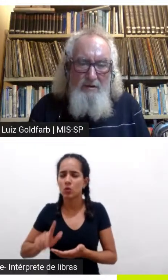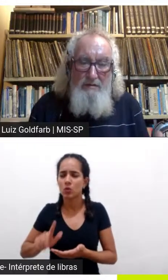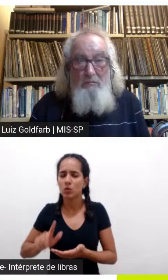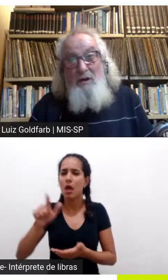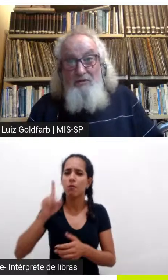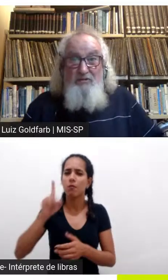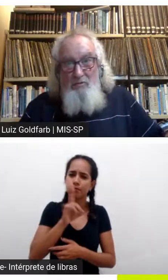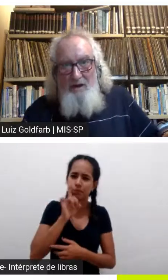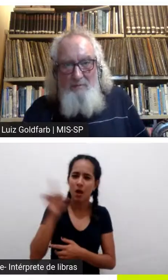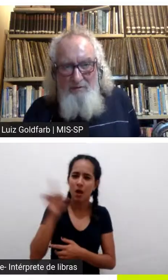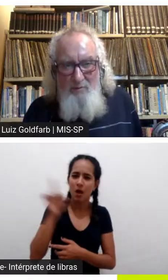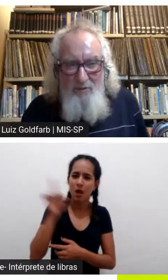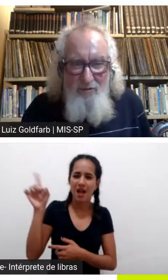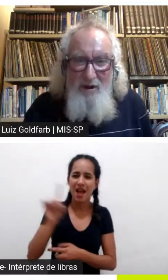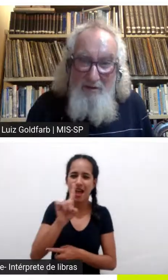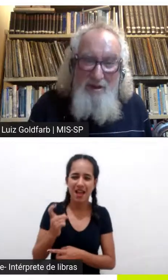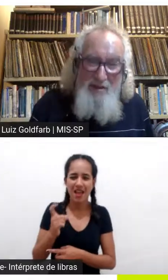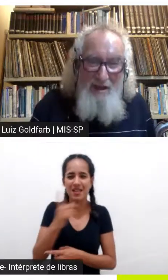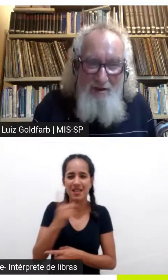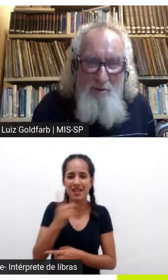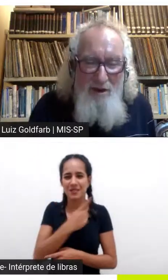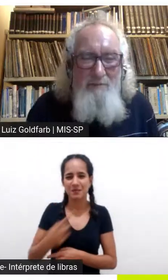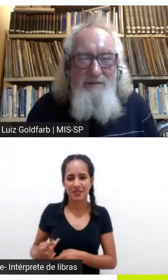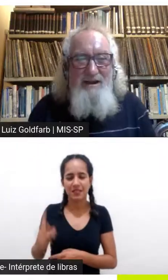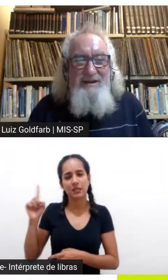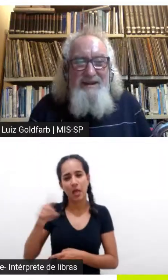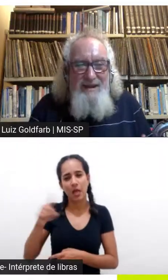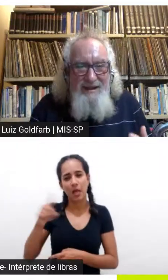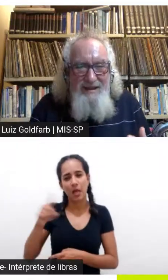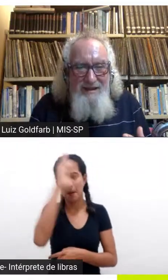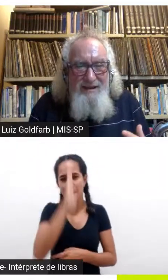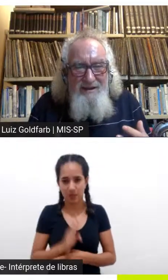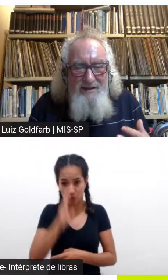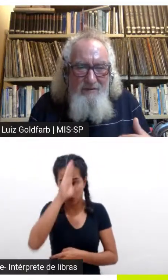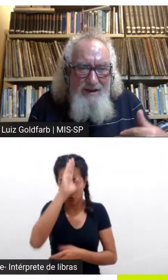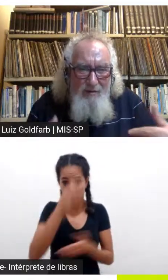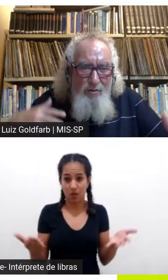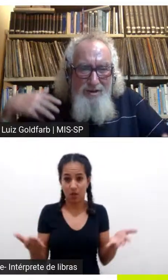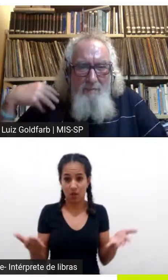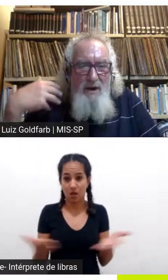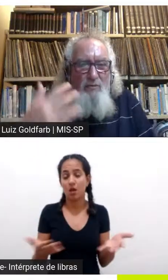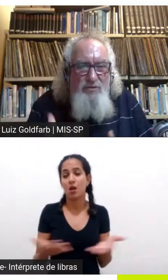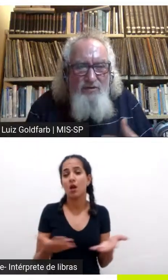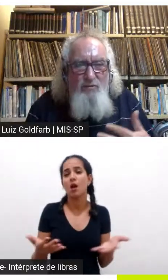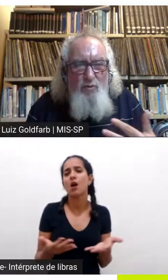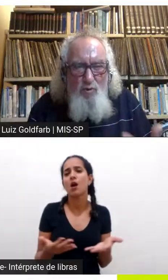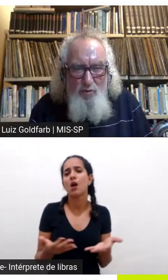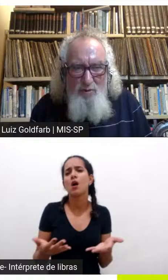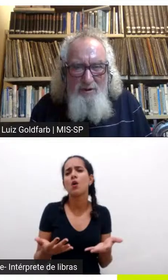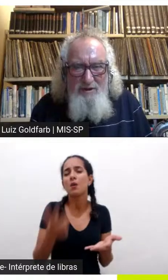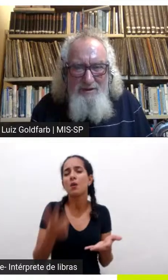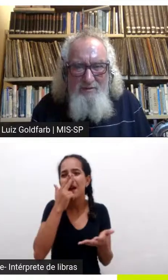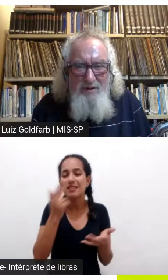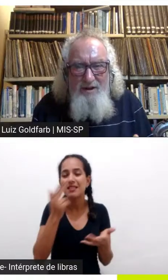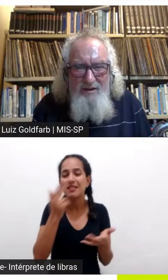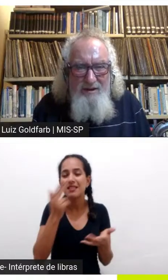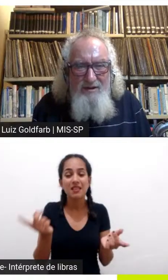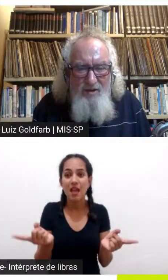Trump no Brasil na época do Bolsonaro que ainda é agora né que vai na contramão disso tudo